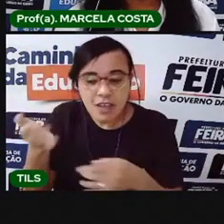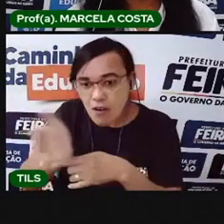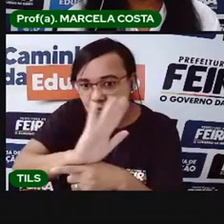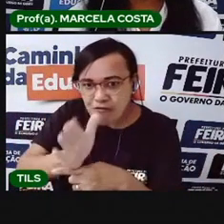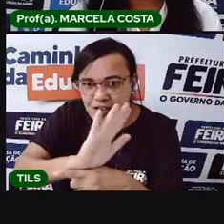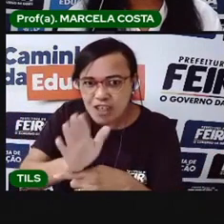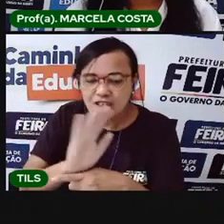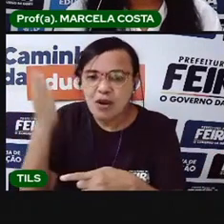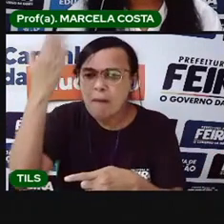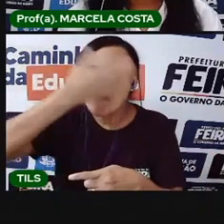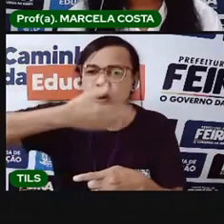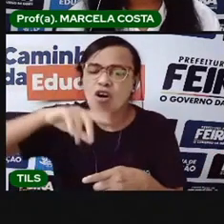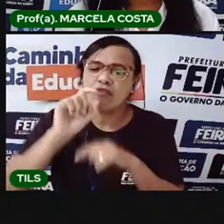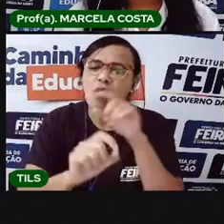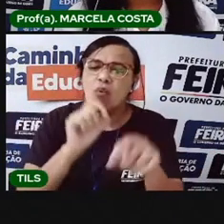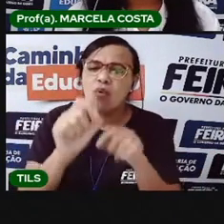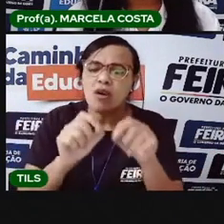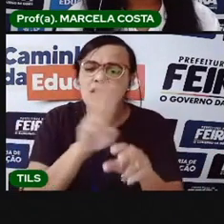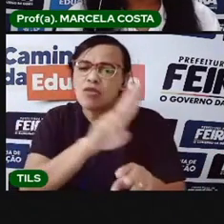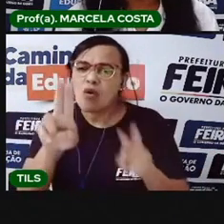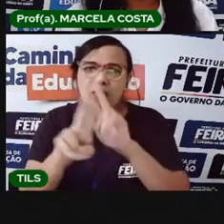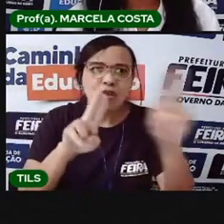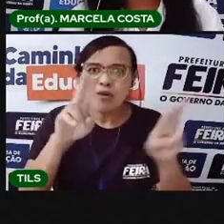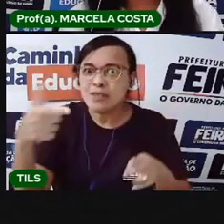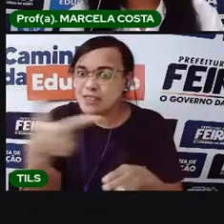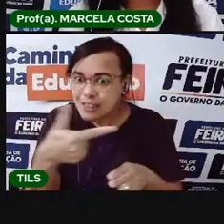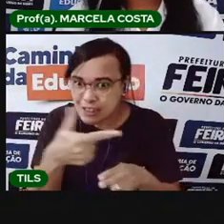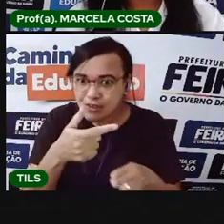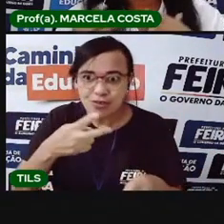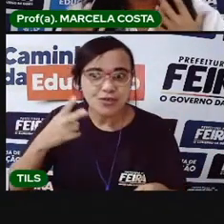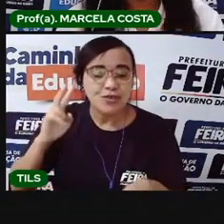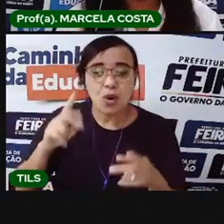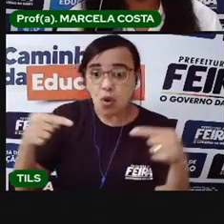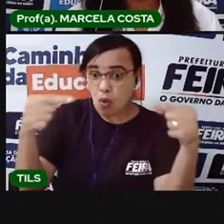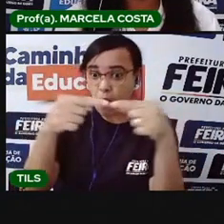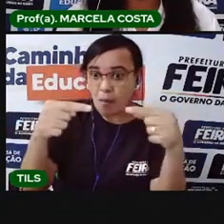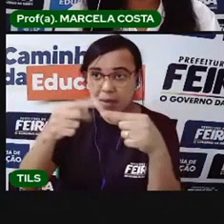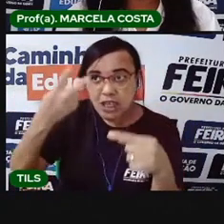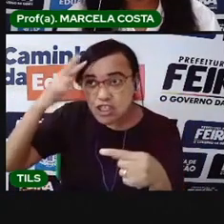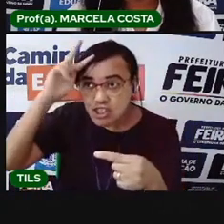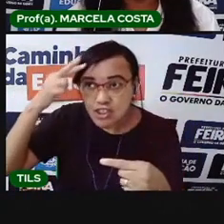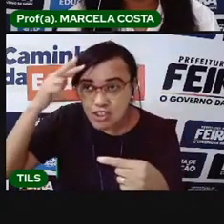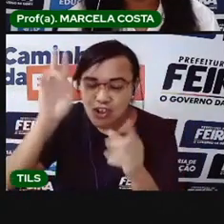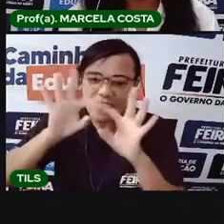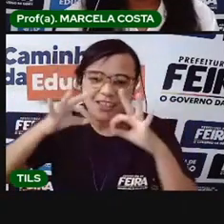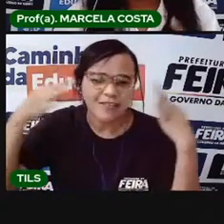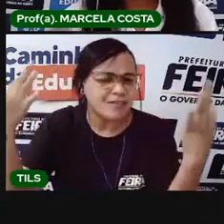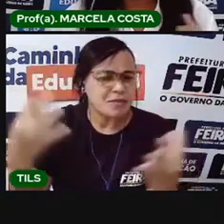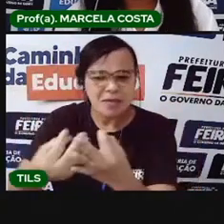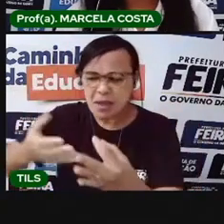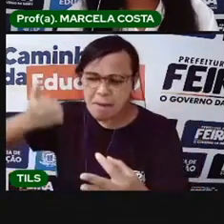que fala justamente que o sobrenome conta as histórias das famílias, as histórias dos antepassados.